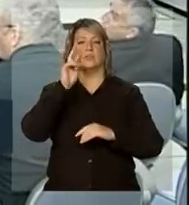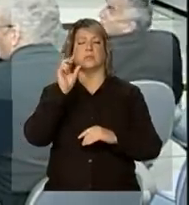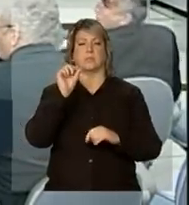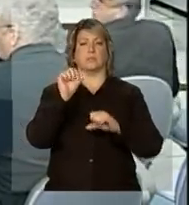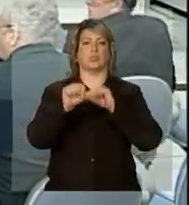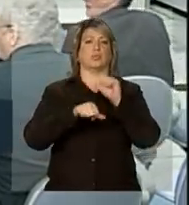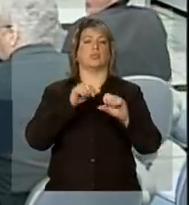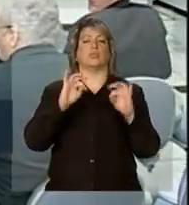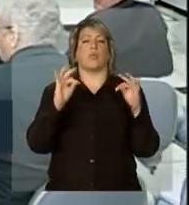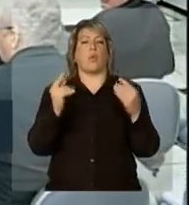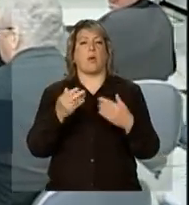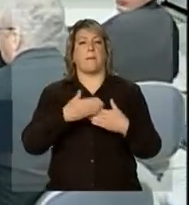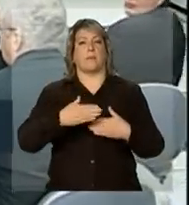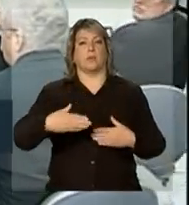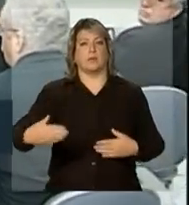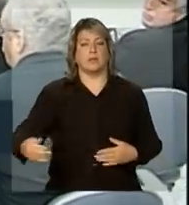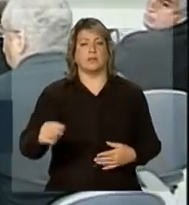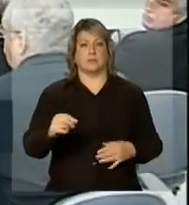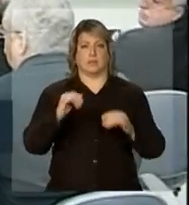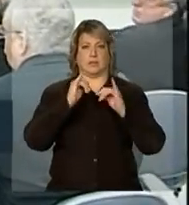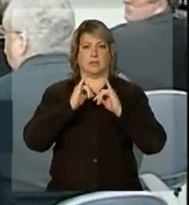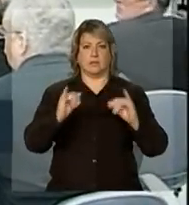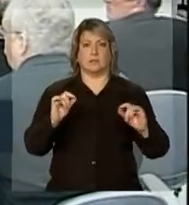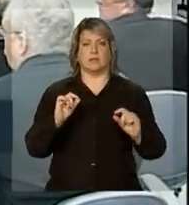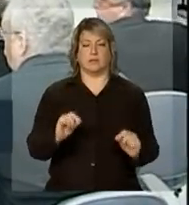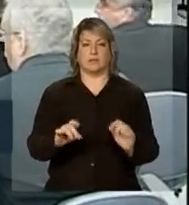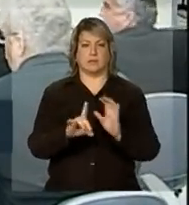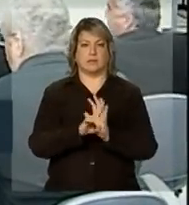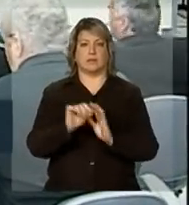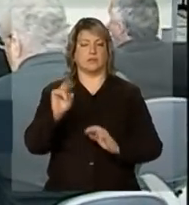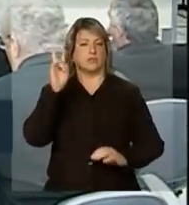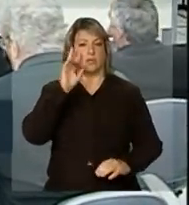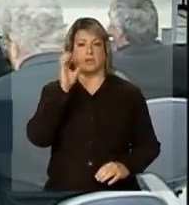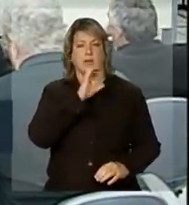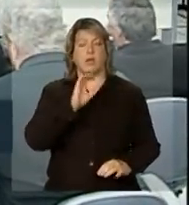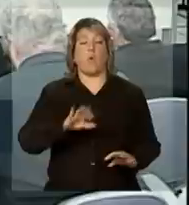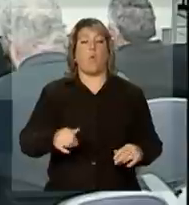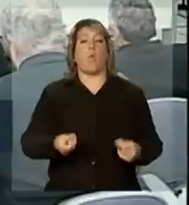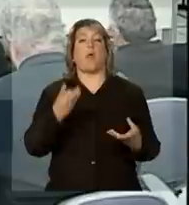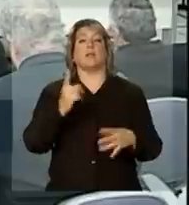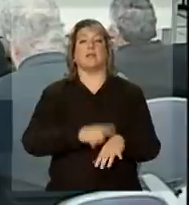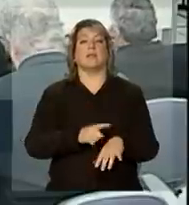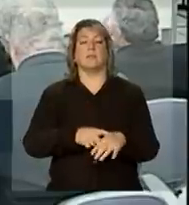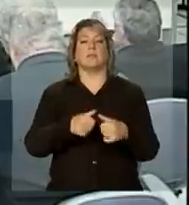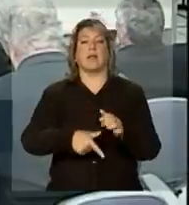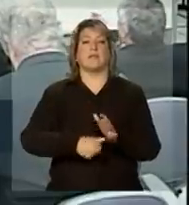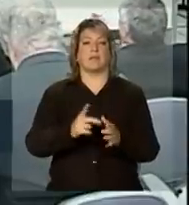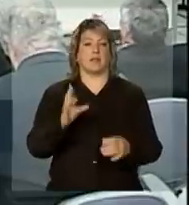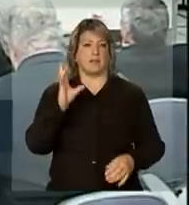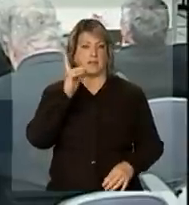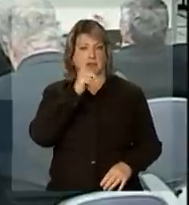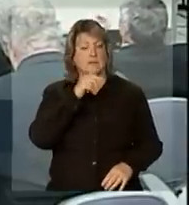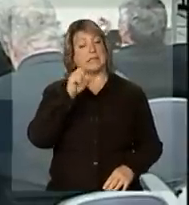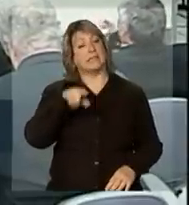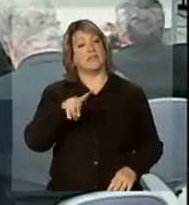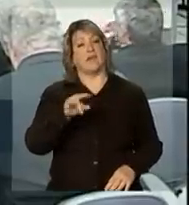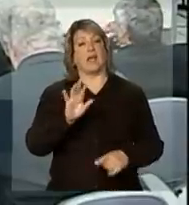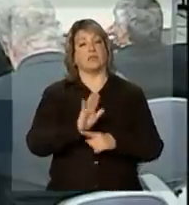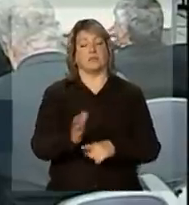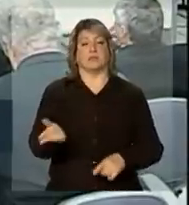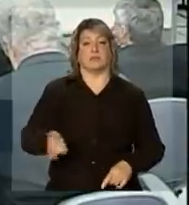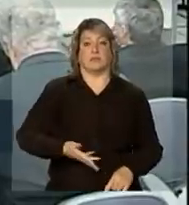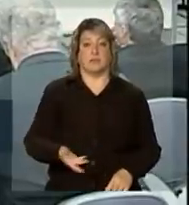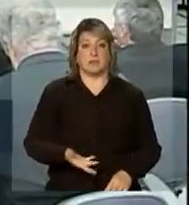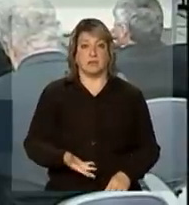o processo de decretação de emergência, eu queria saber quanto tempo estava demorando e se isso vai ajudar a acelerar